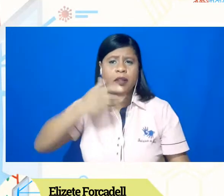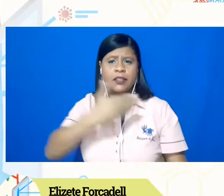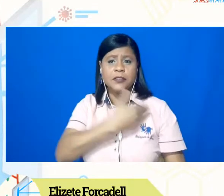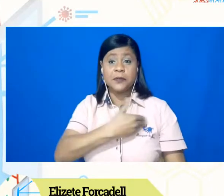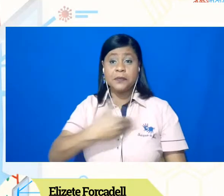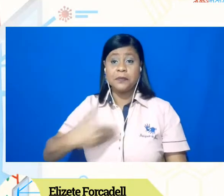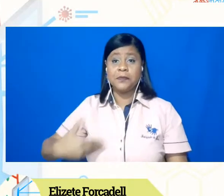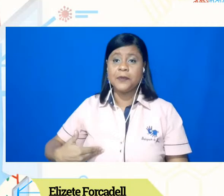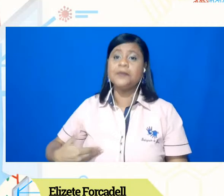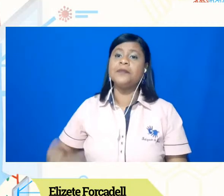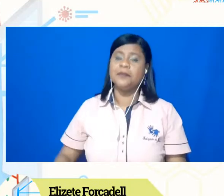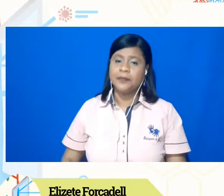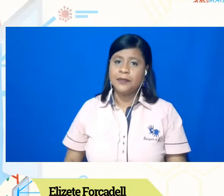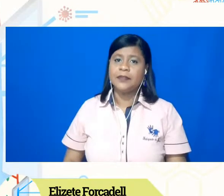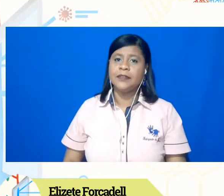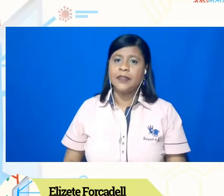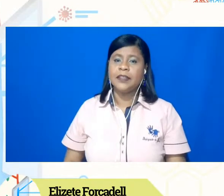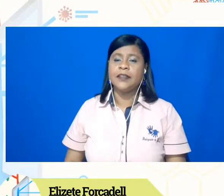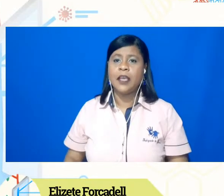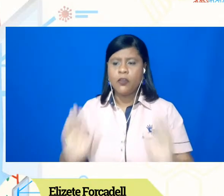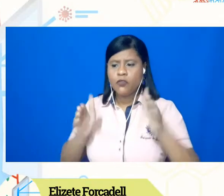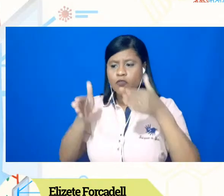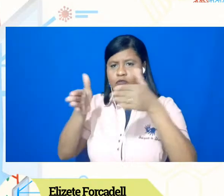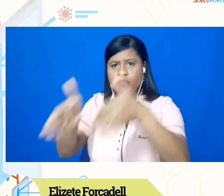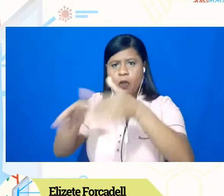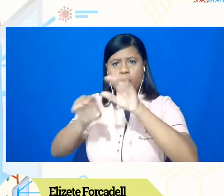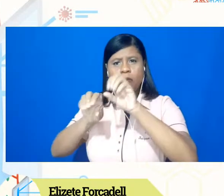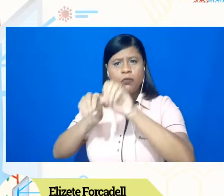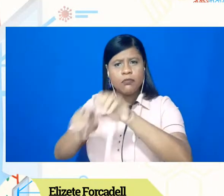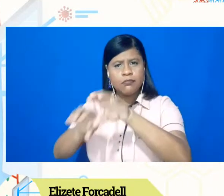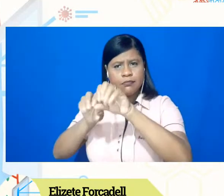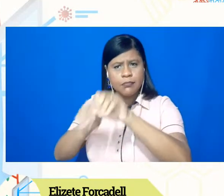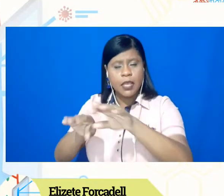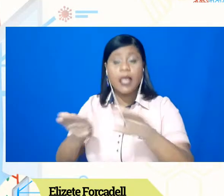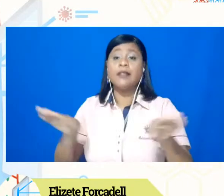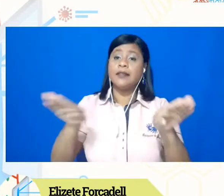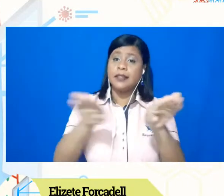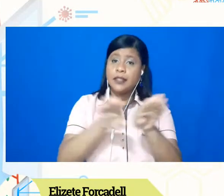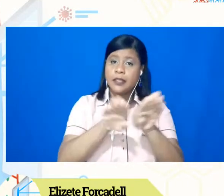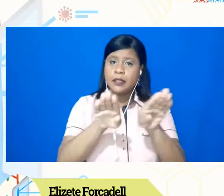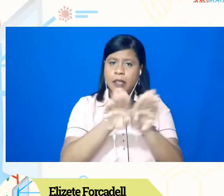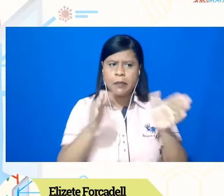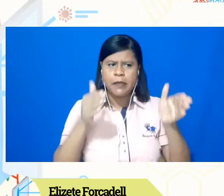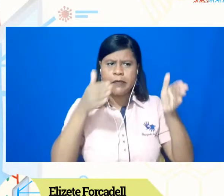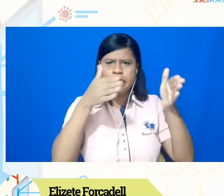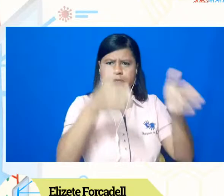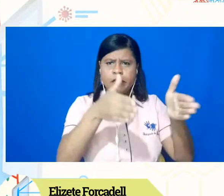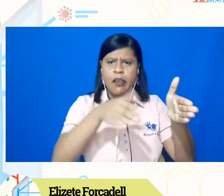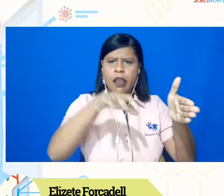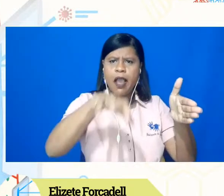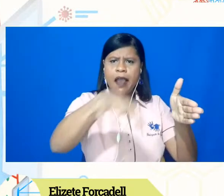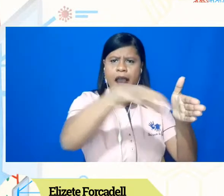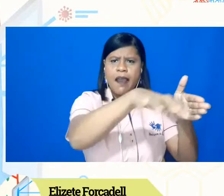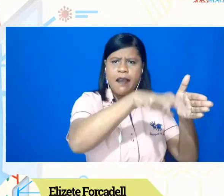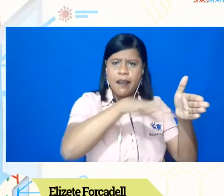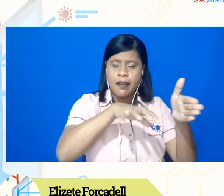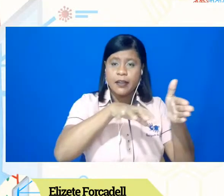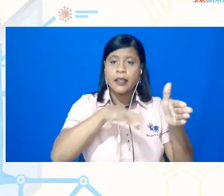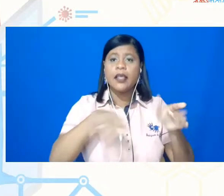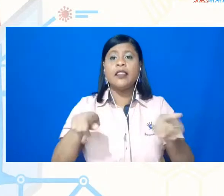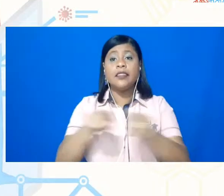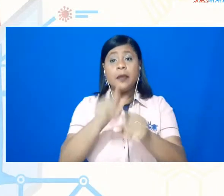tanto relacionadas à educação, quanto a outros campos, né, meio ambiente e